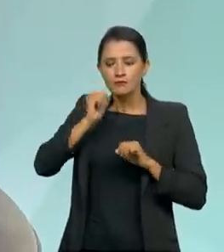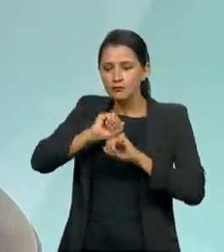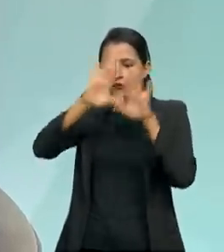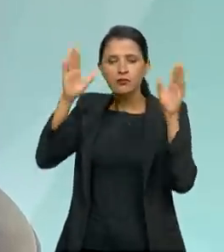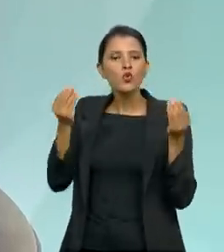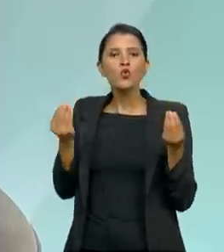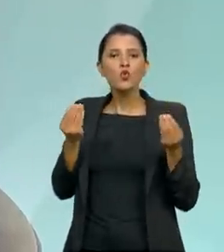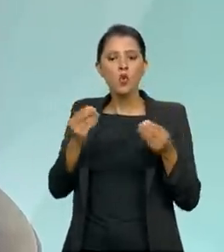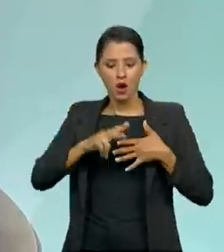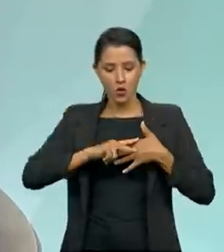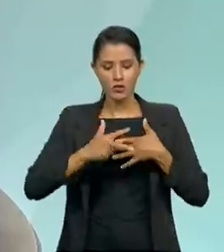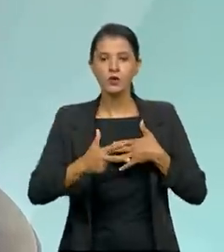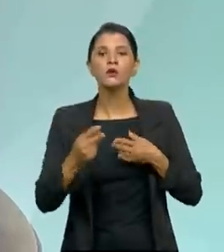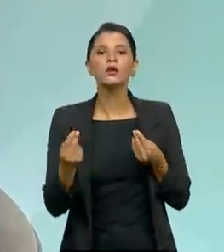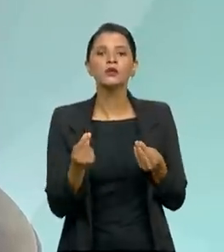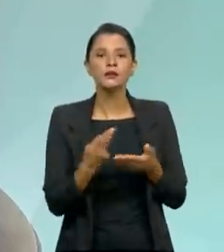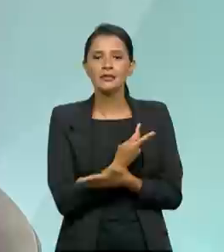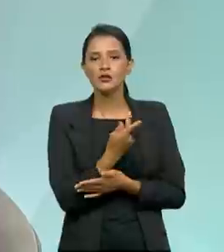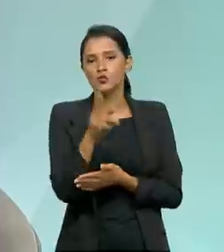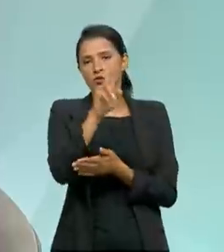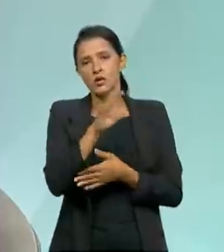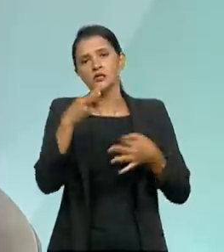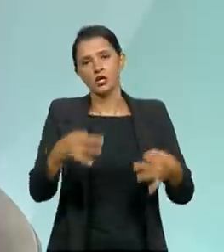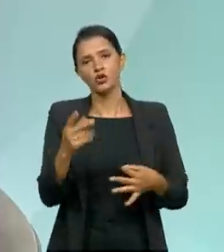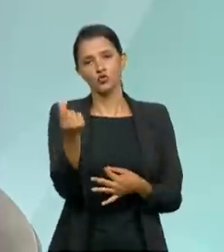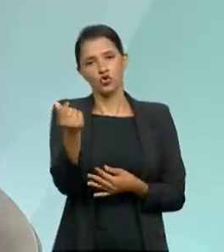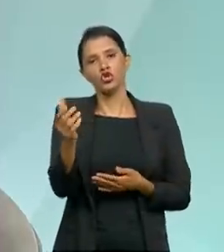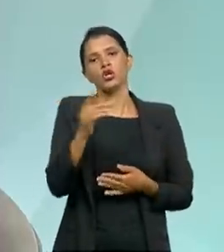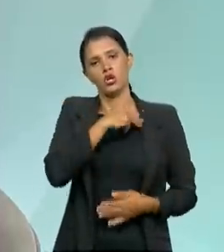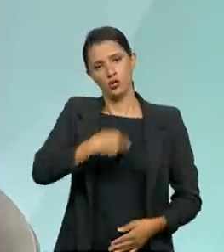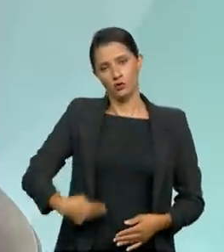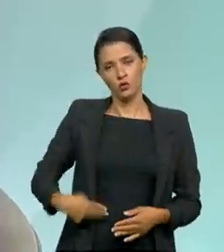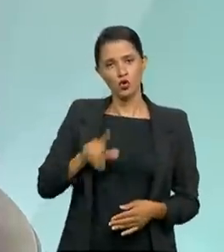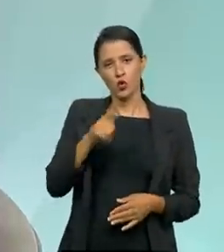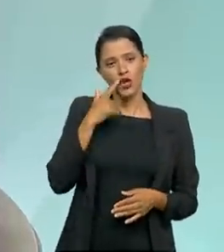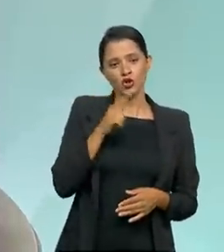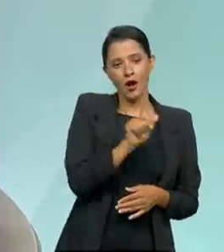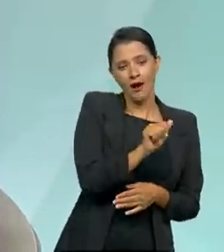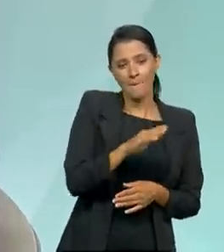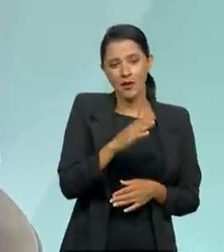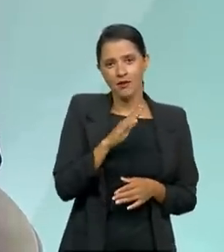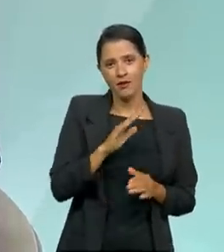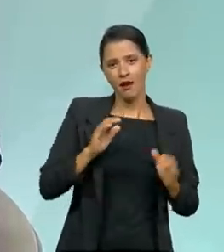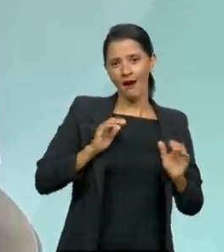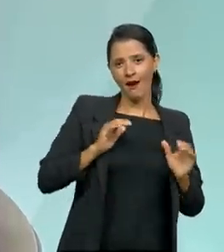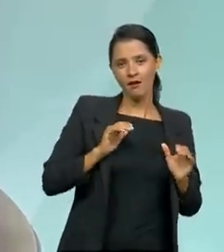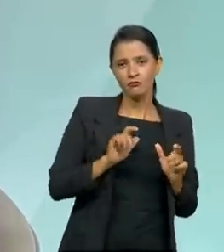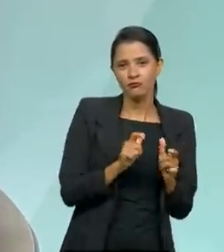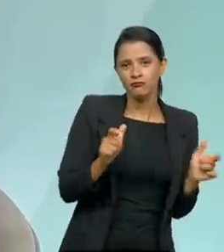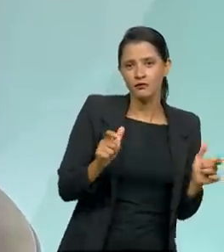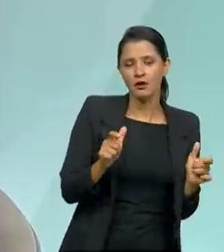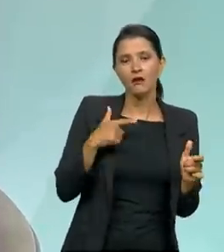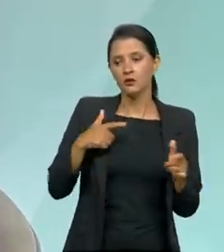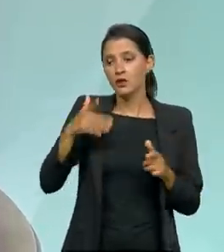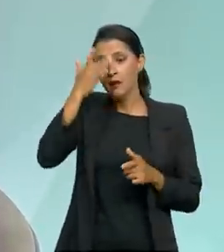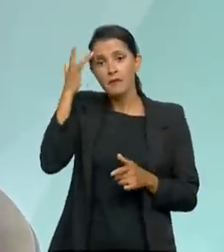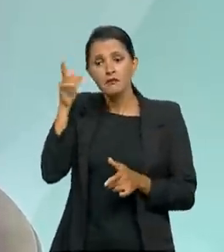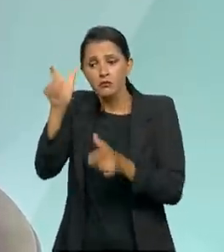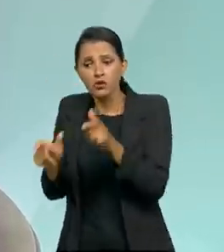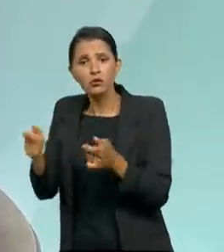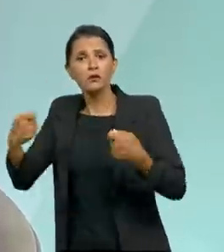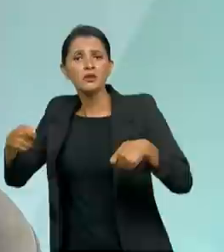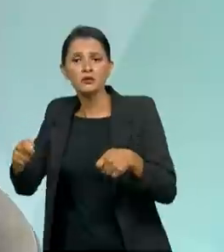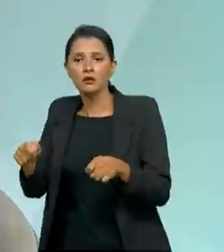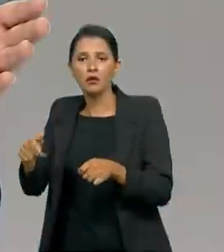consequência do mau emprego do recurso público. Não é só o enriquecimento de A ou B, é você cortar a esperança daqueles que mais